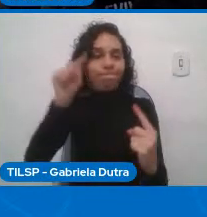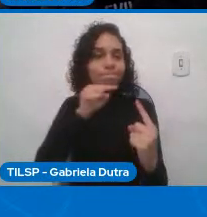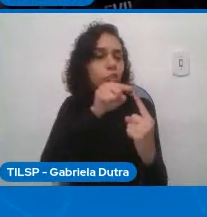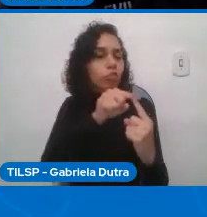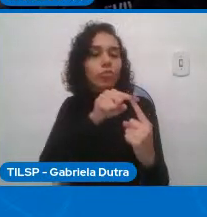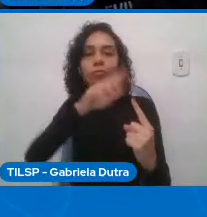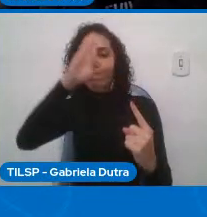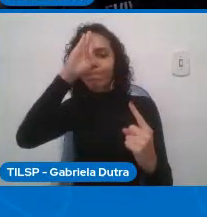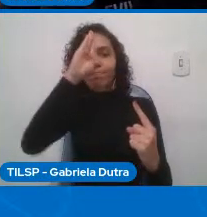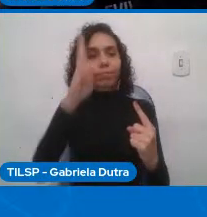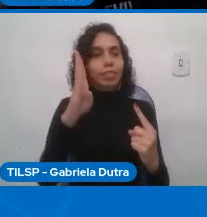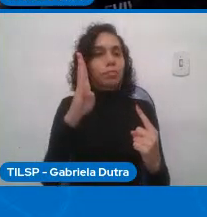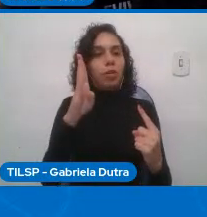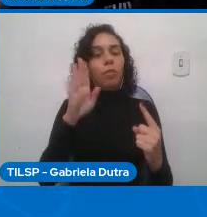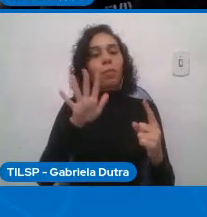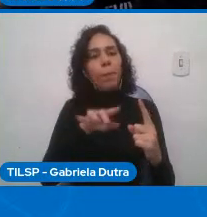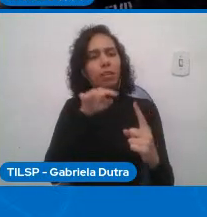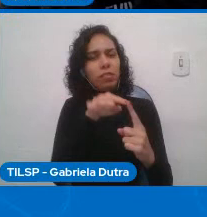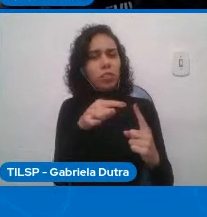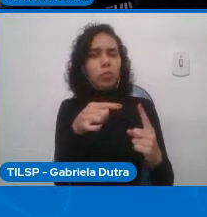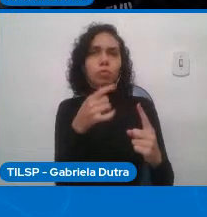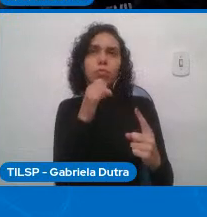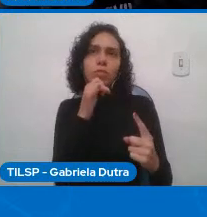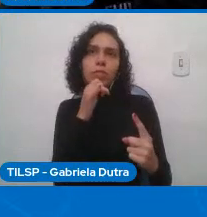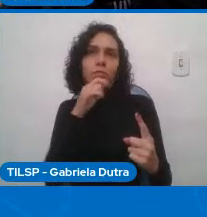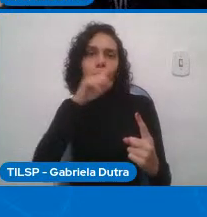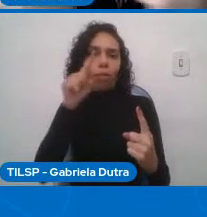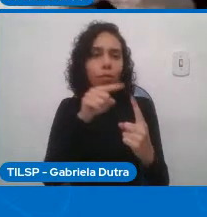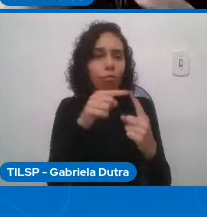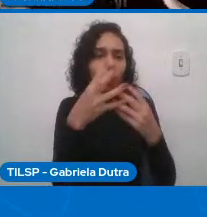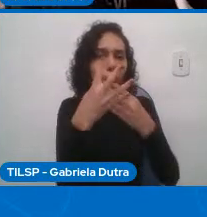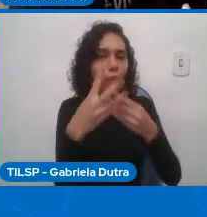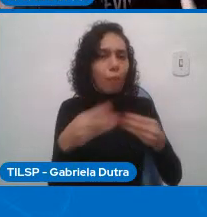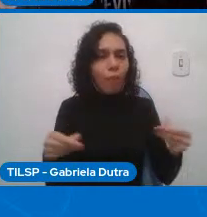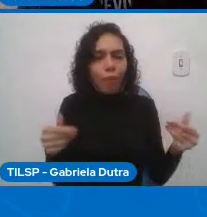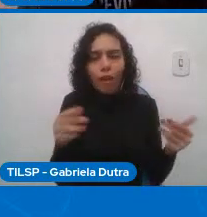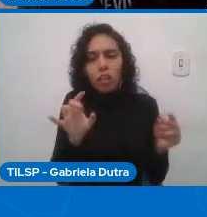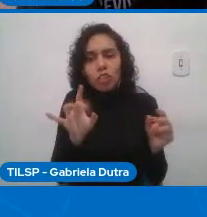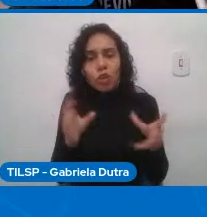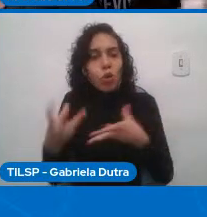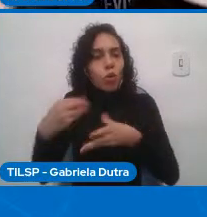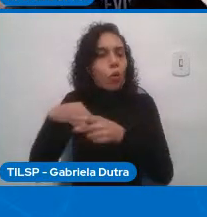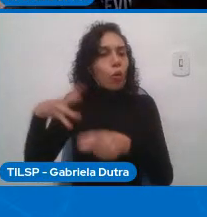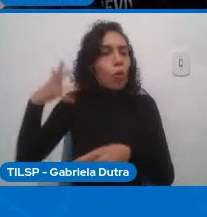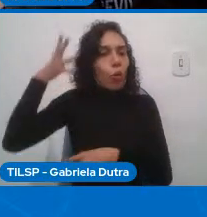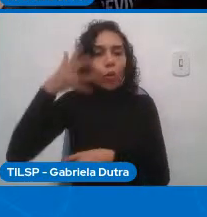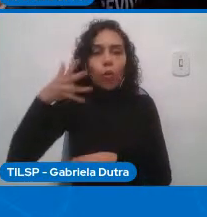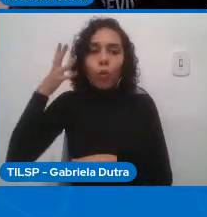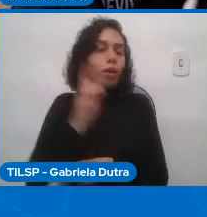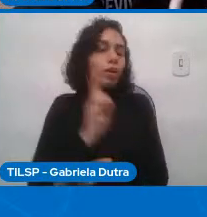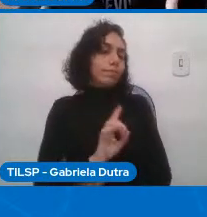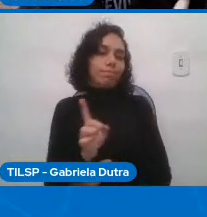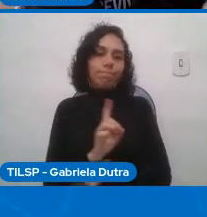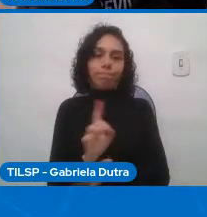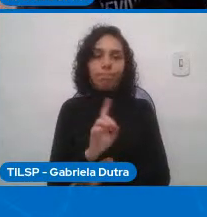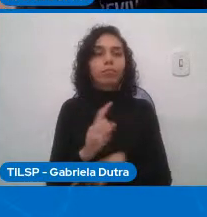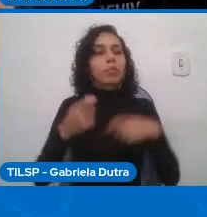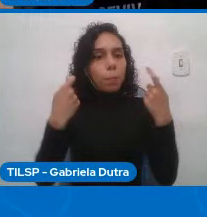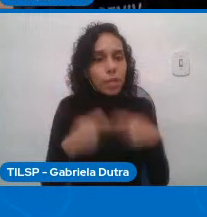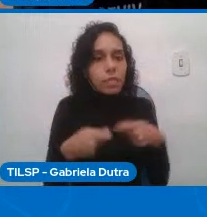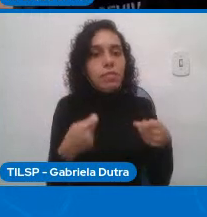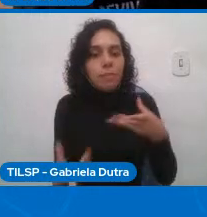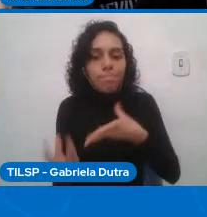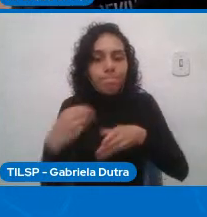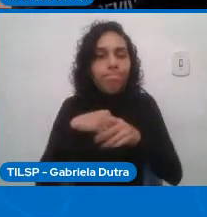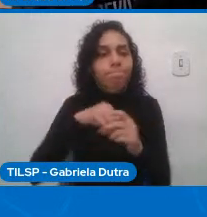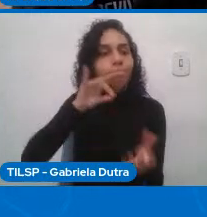isso não pode ser etéreo não pode ser só no nosso discurso isso tem que se traduzir de algum modo nas nossas pesquisas e na